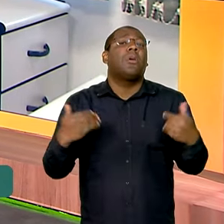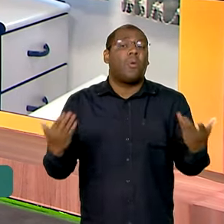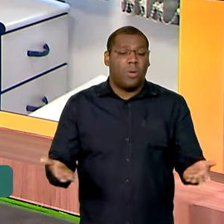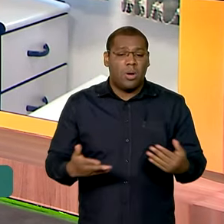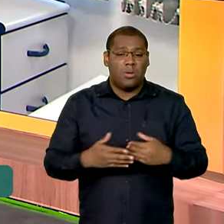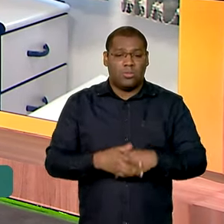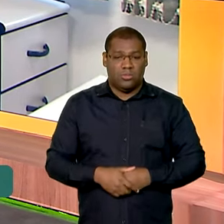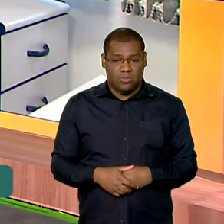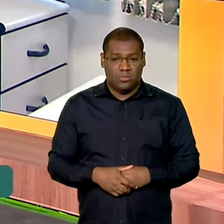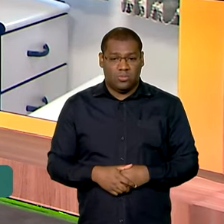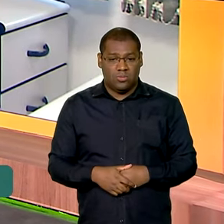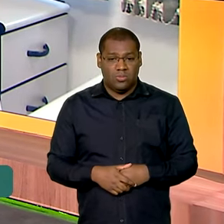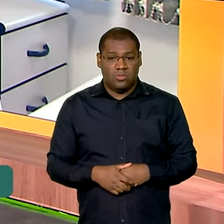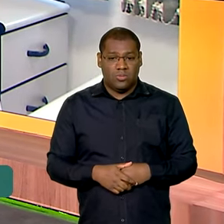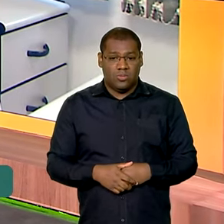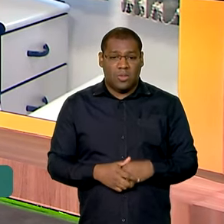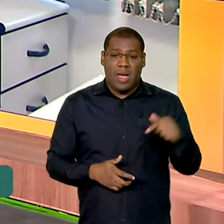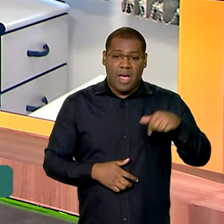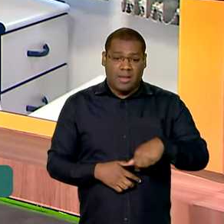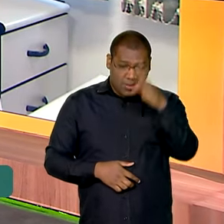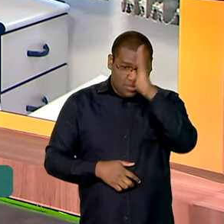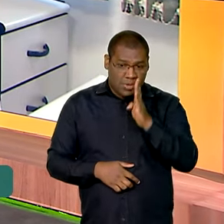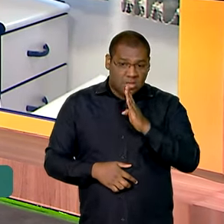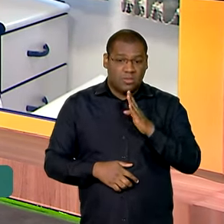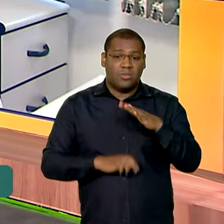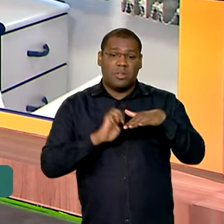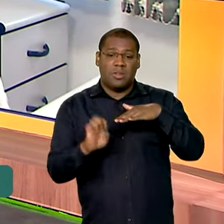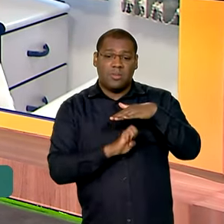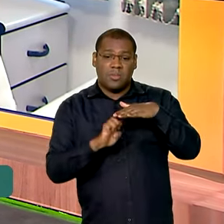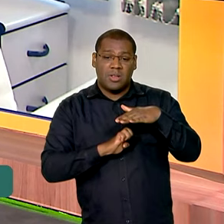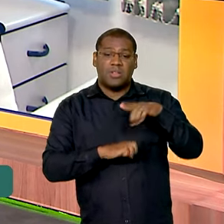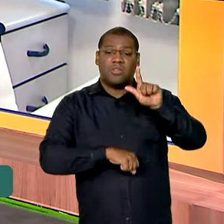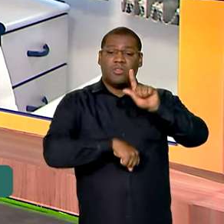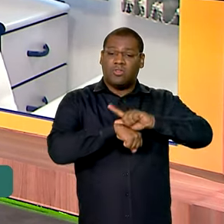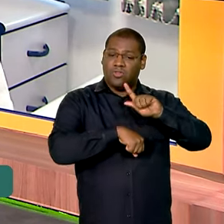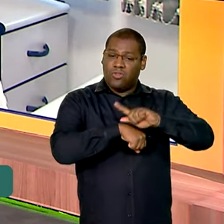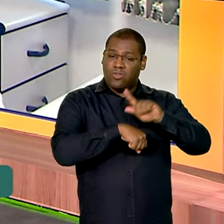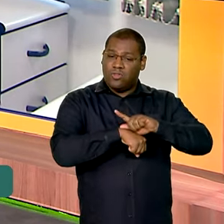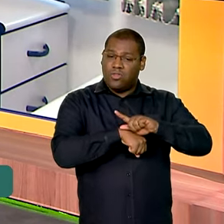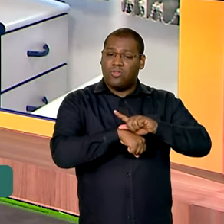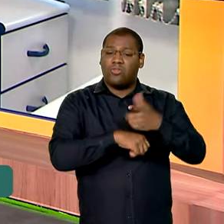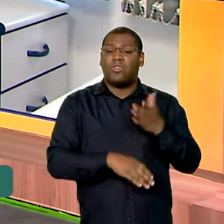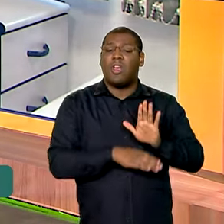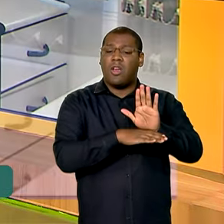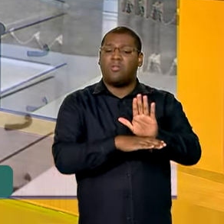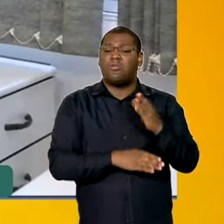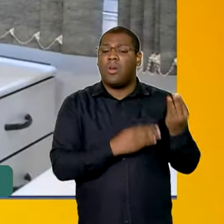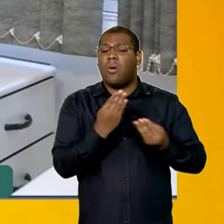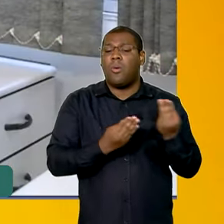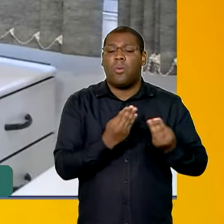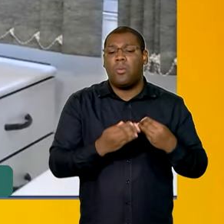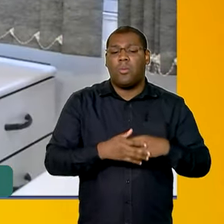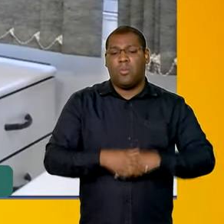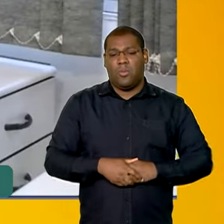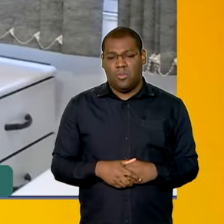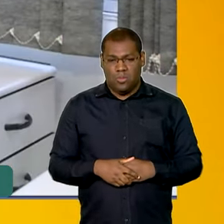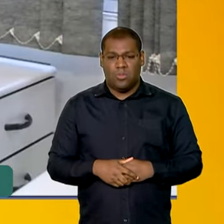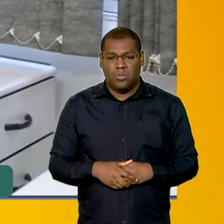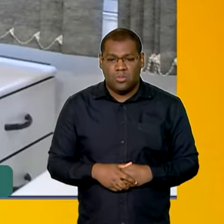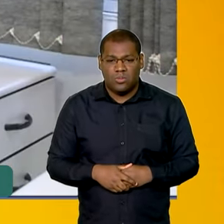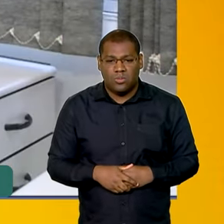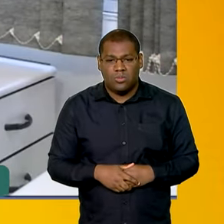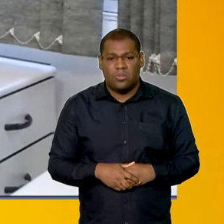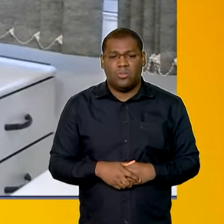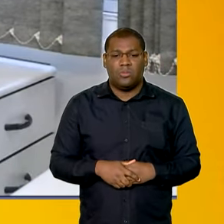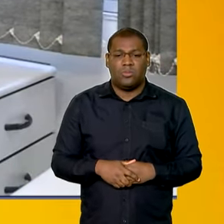ajudam a responder essa questão? Bom dia, Vanessa. O Serviço Geológico do Brasil é responsável pela operação da